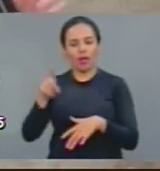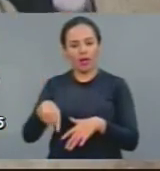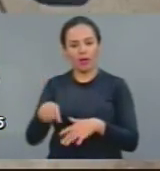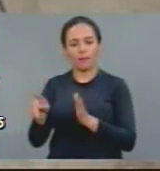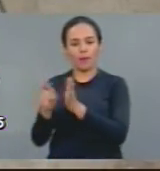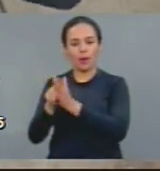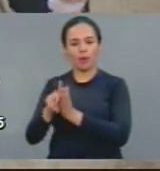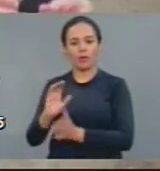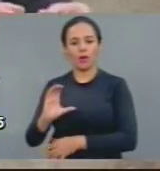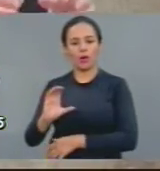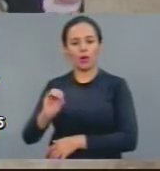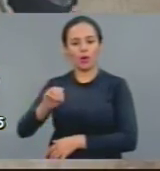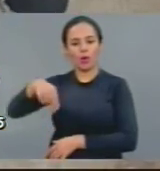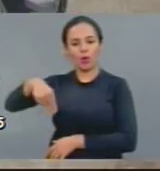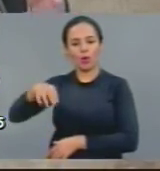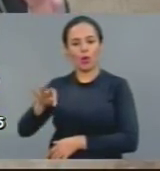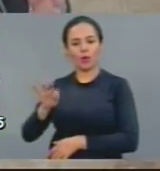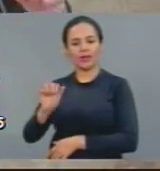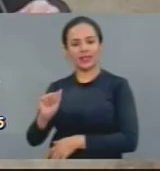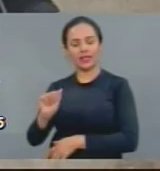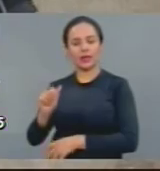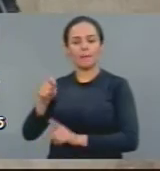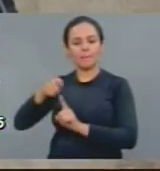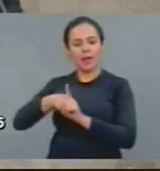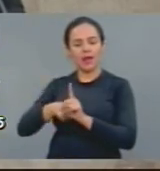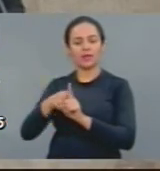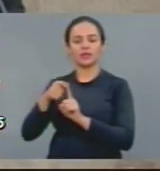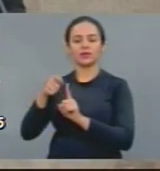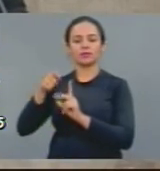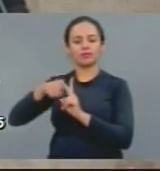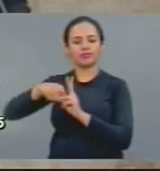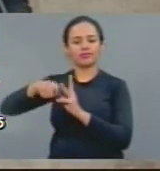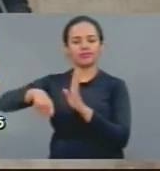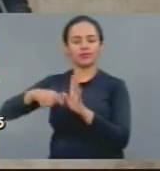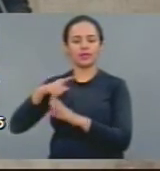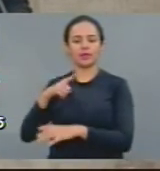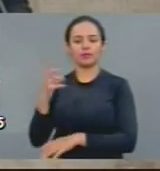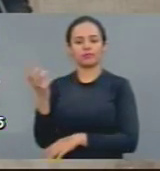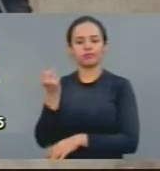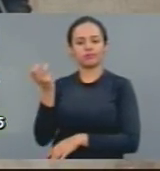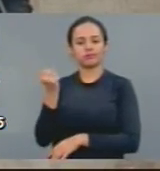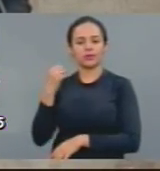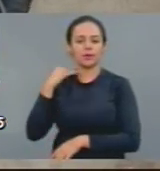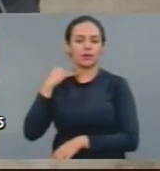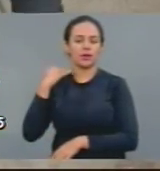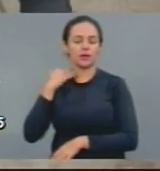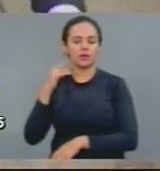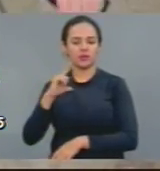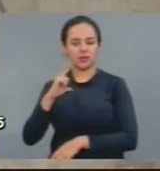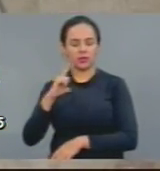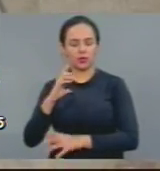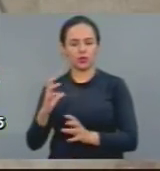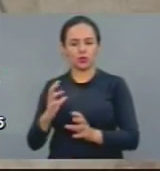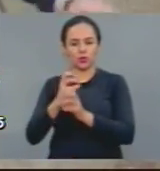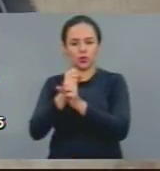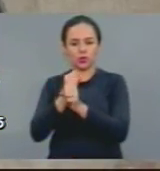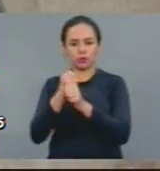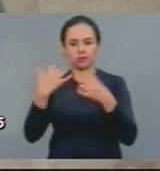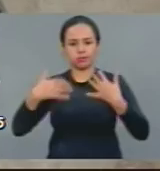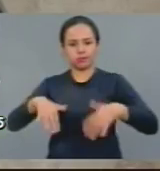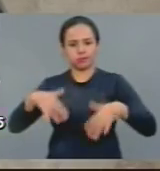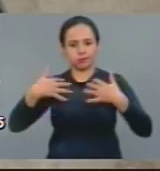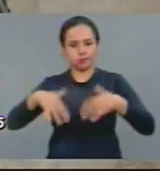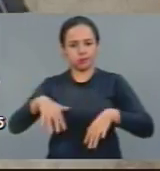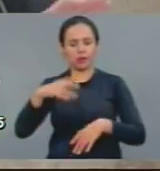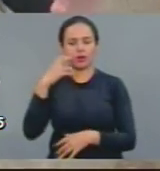segmento de taxa de manutenção e de pacotes. Pagaria todo o funcionalismo do setor financeiro do país e ainda sobraria